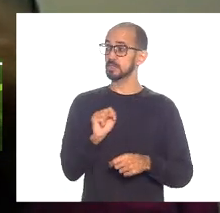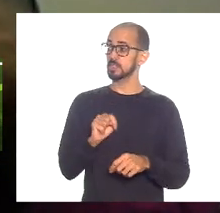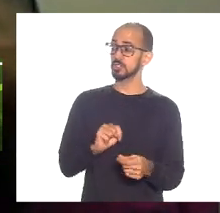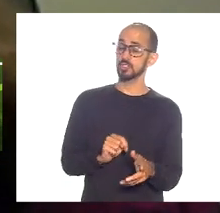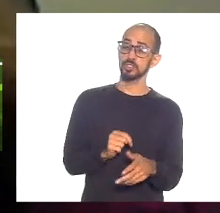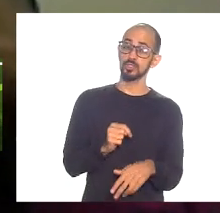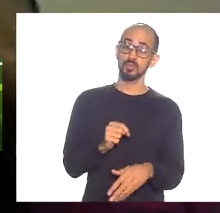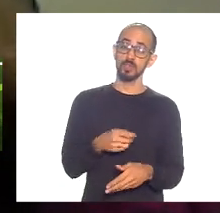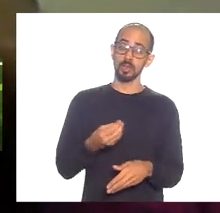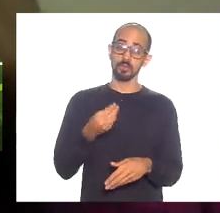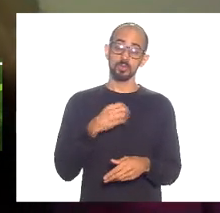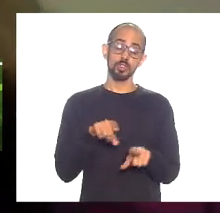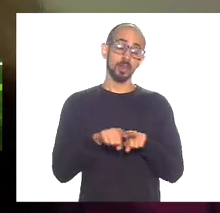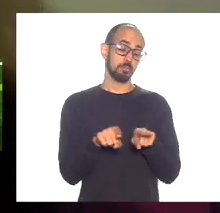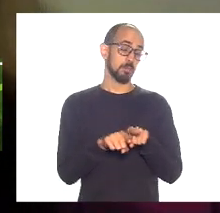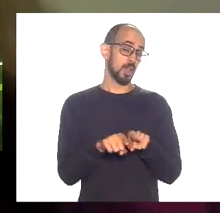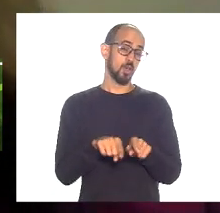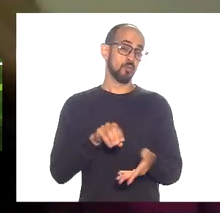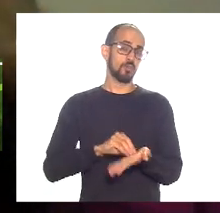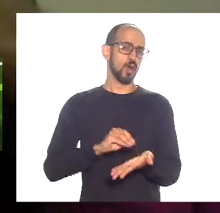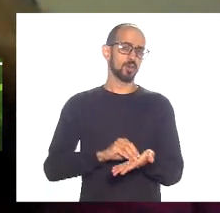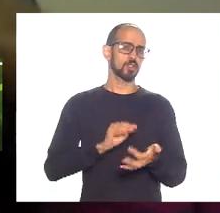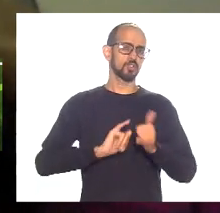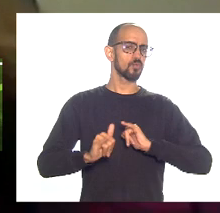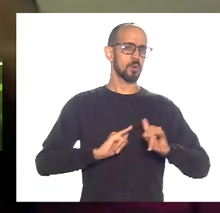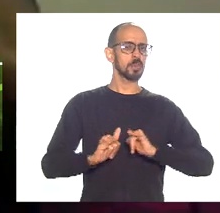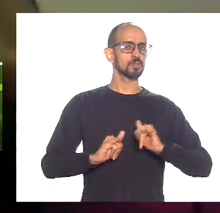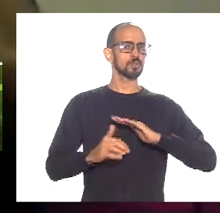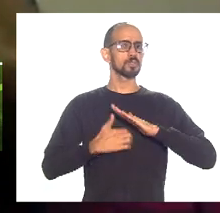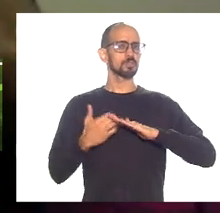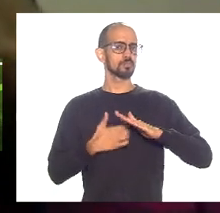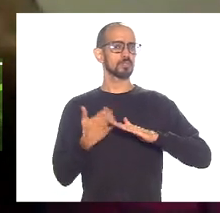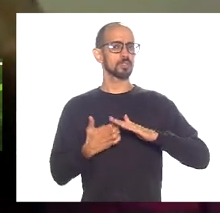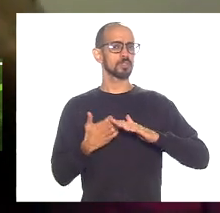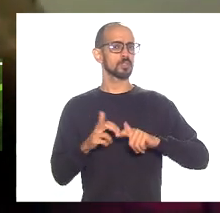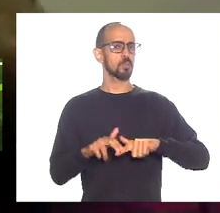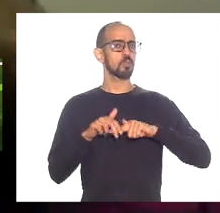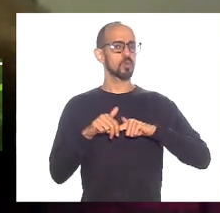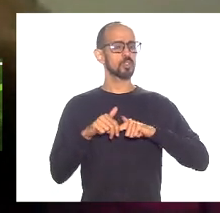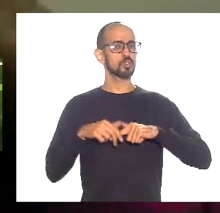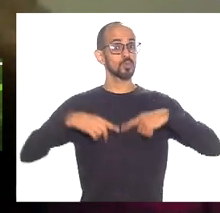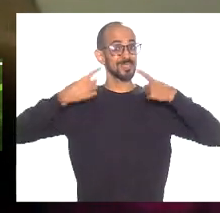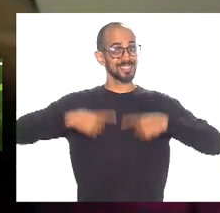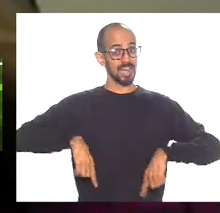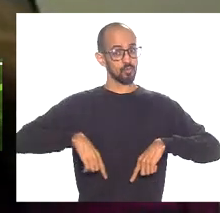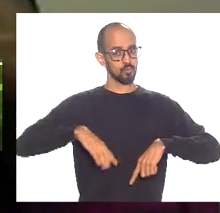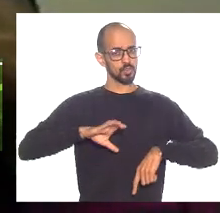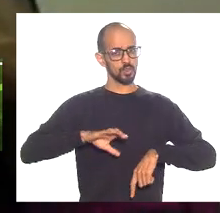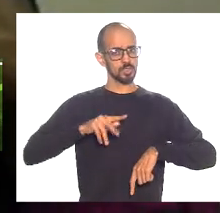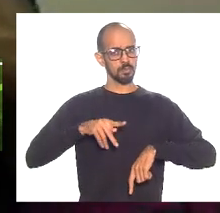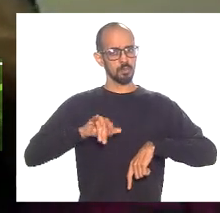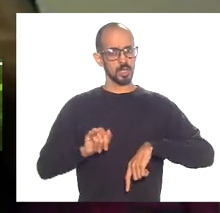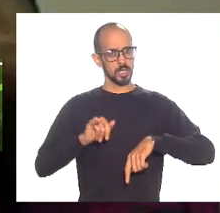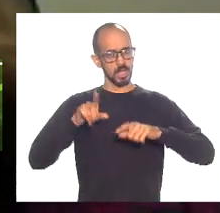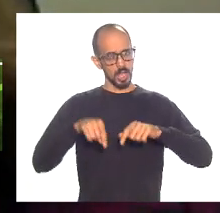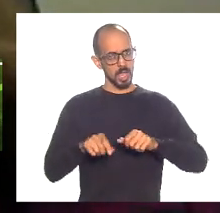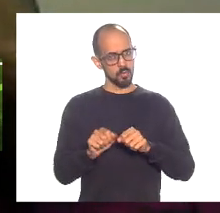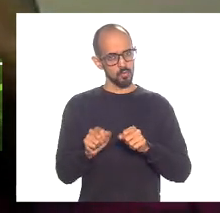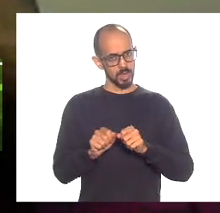dados que são passados pelas empresas. Então, acho que o grande desafio dessa CPI é estabelecer um